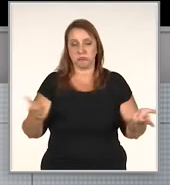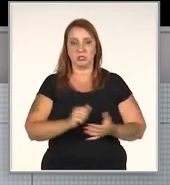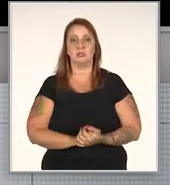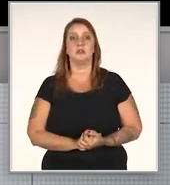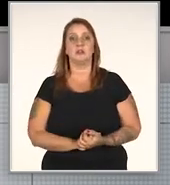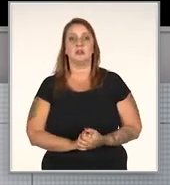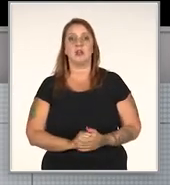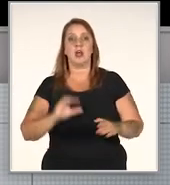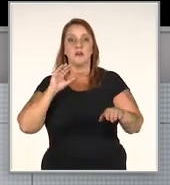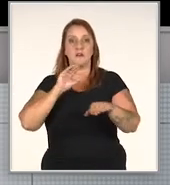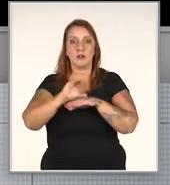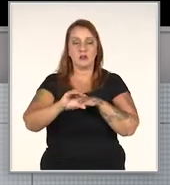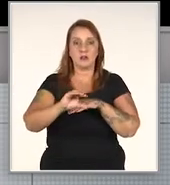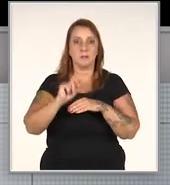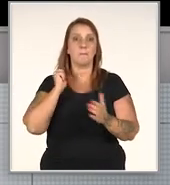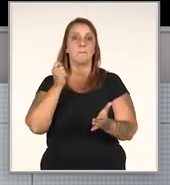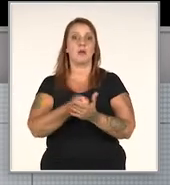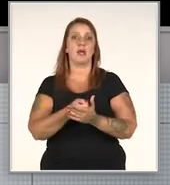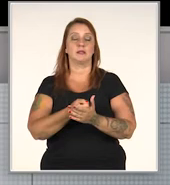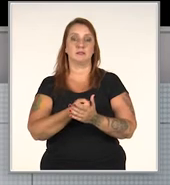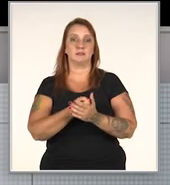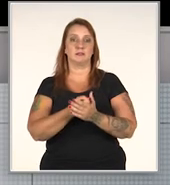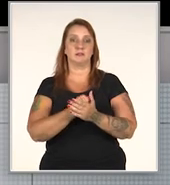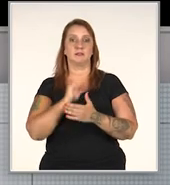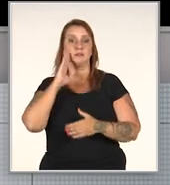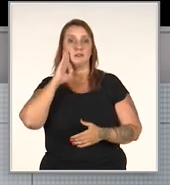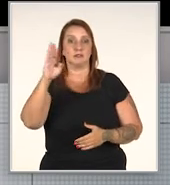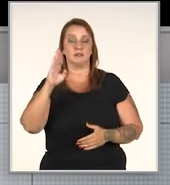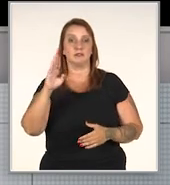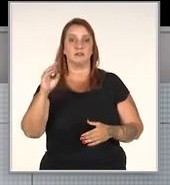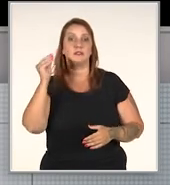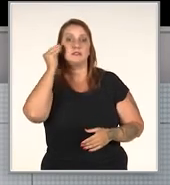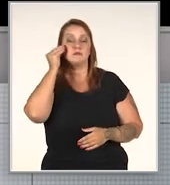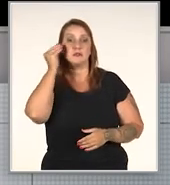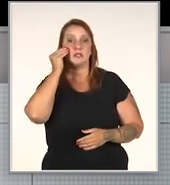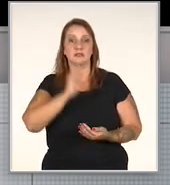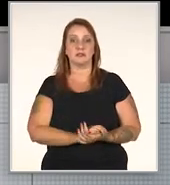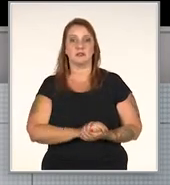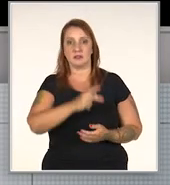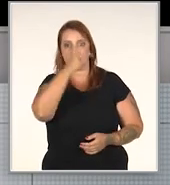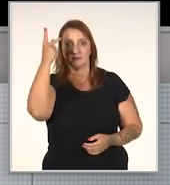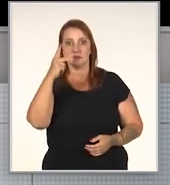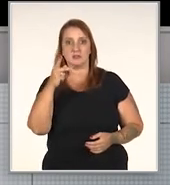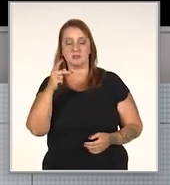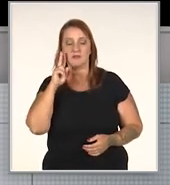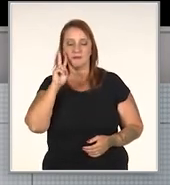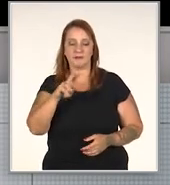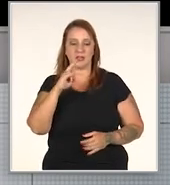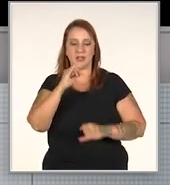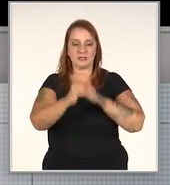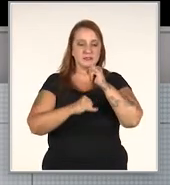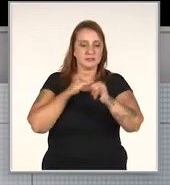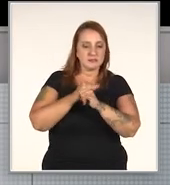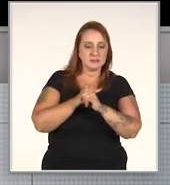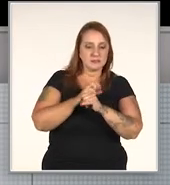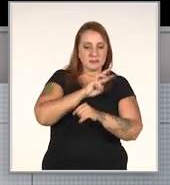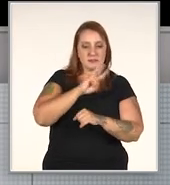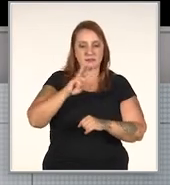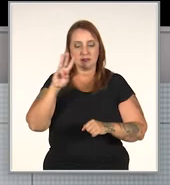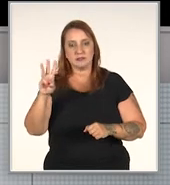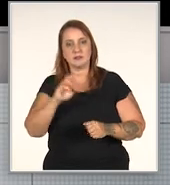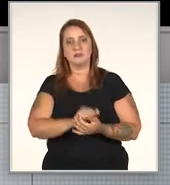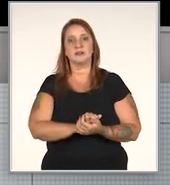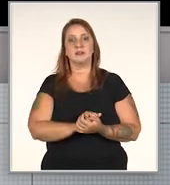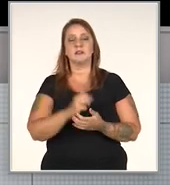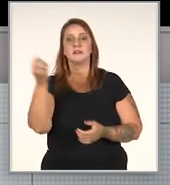lulu. Isso é um investimento que isso se paga principalmente em termos de experiência. Uma pessoa está navegando no seu site, imagina só,